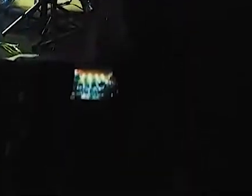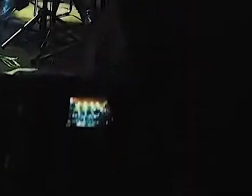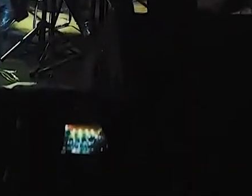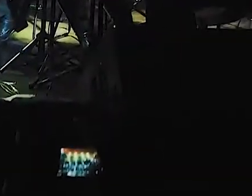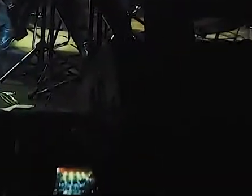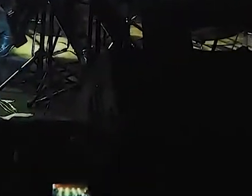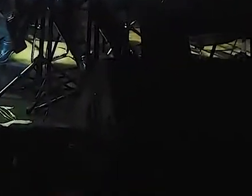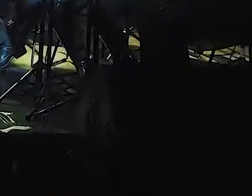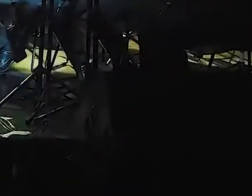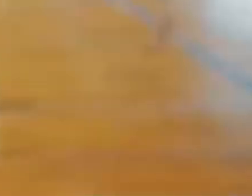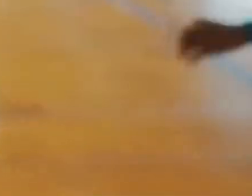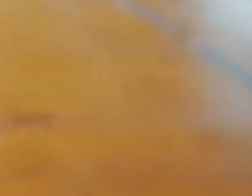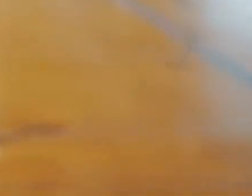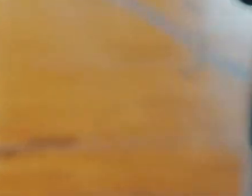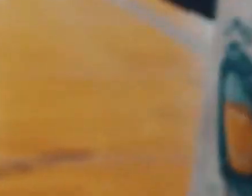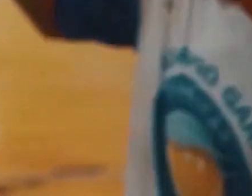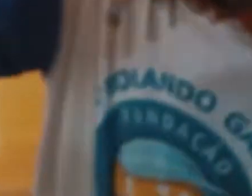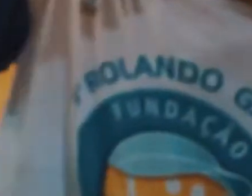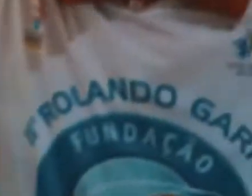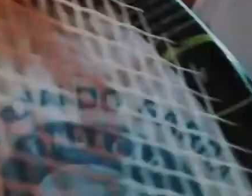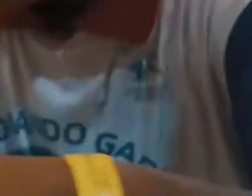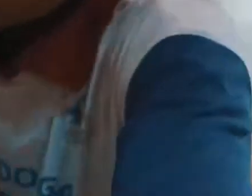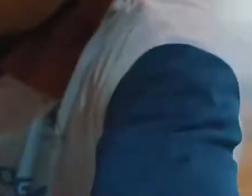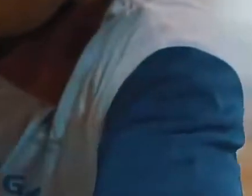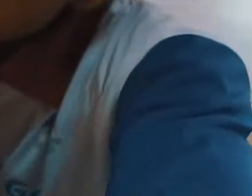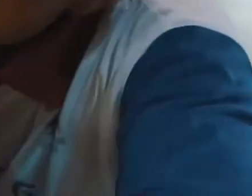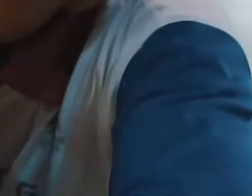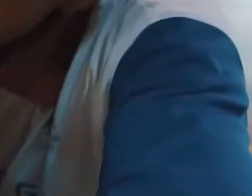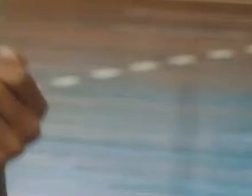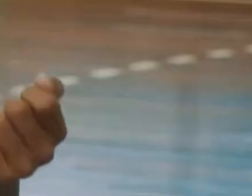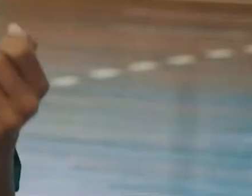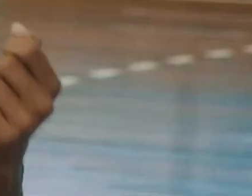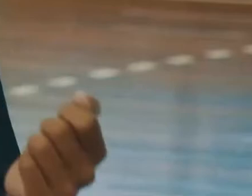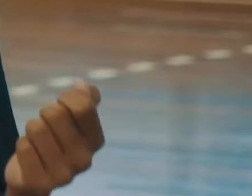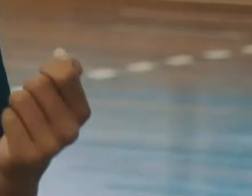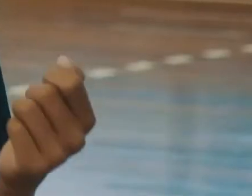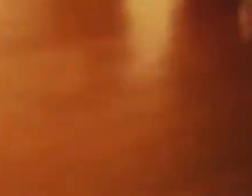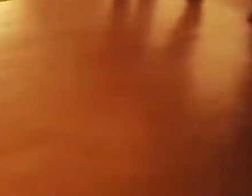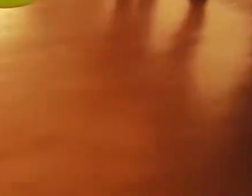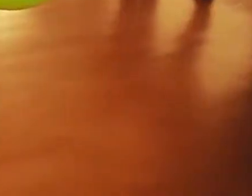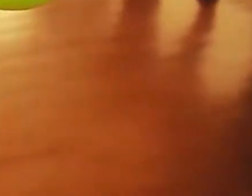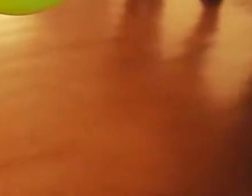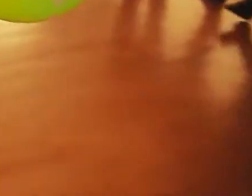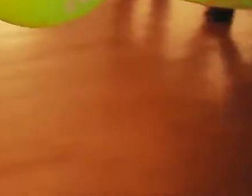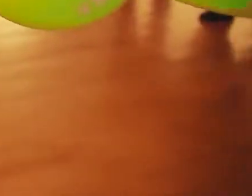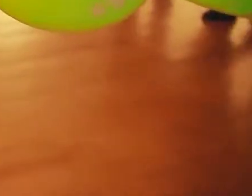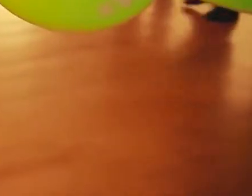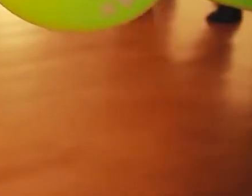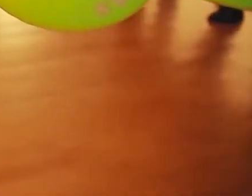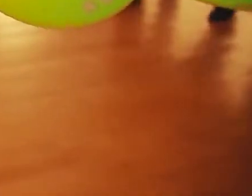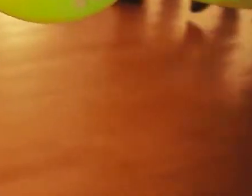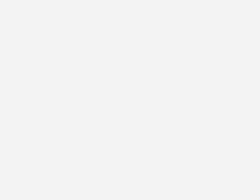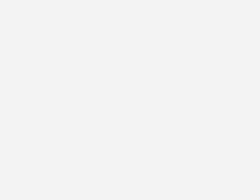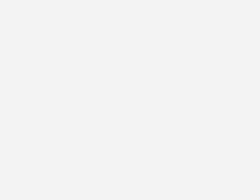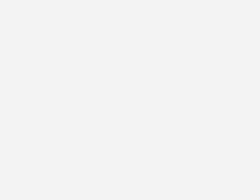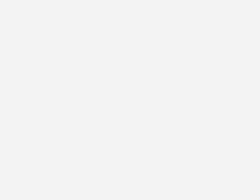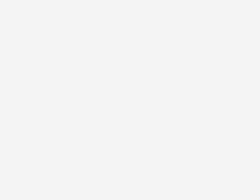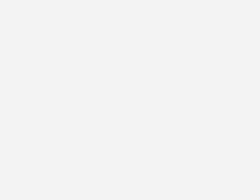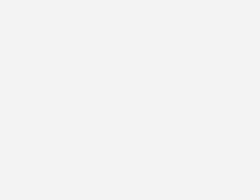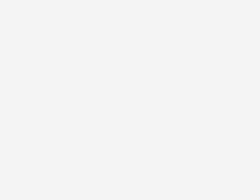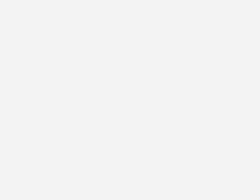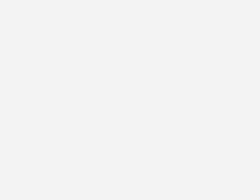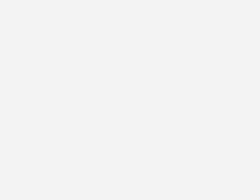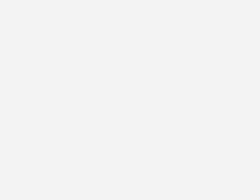É assim que fazemos a diferença na vida dos gaúchos. Sulgas. Viva